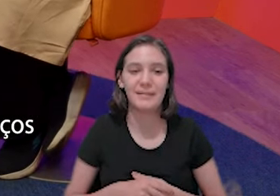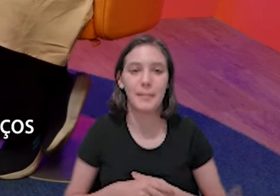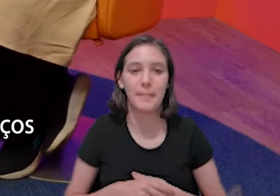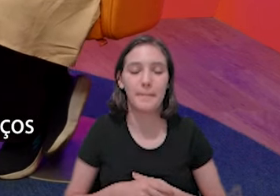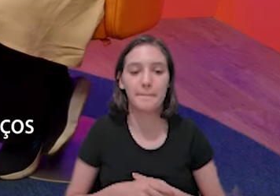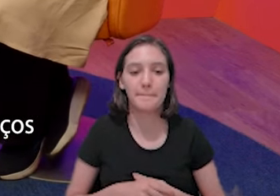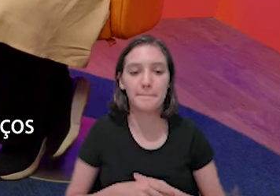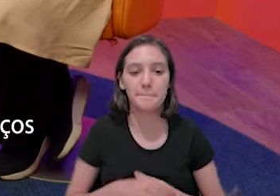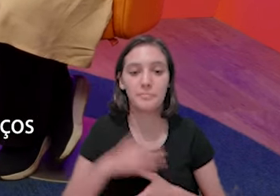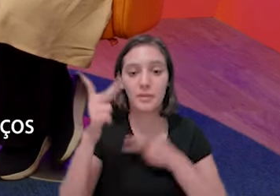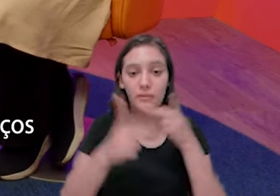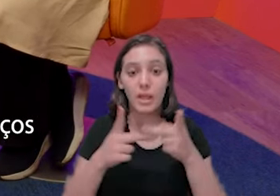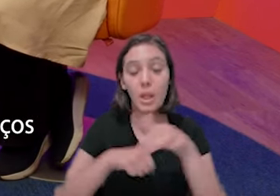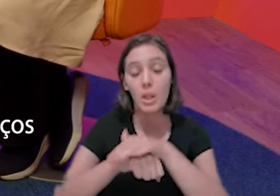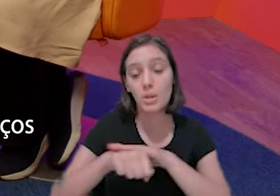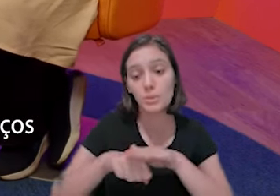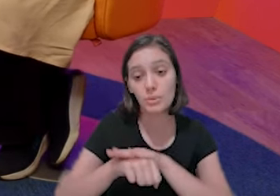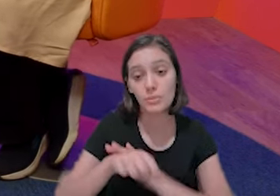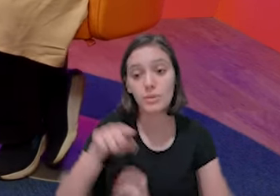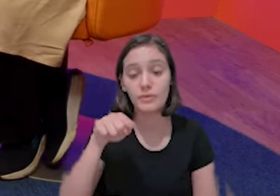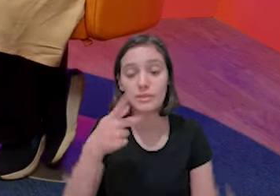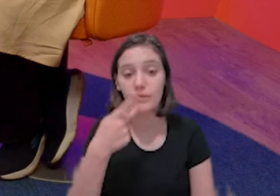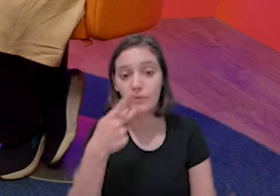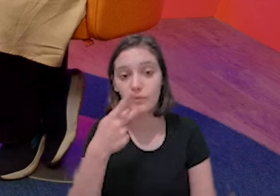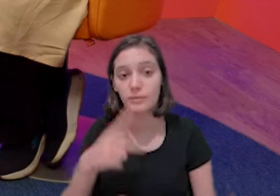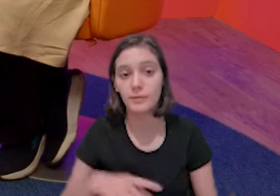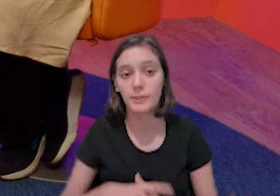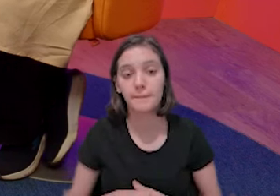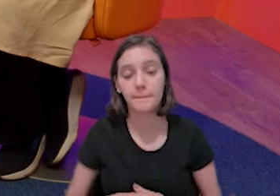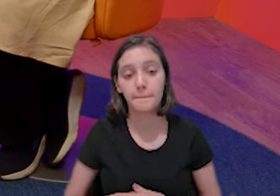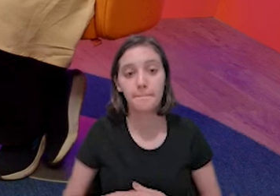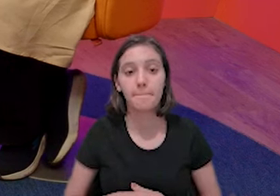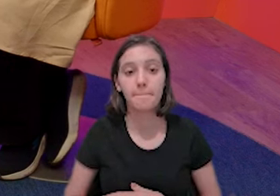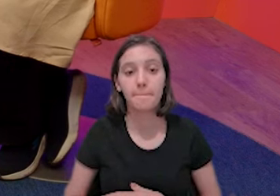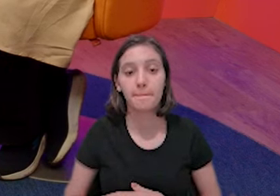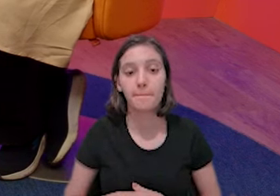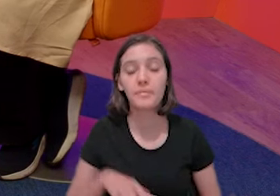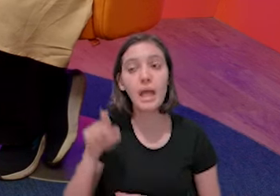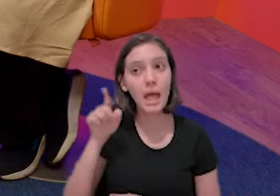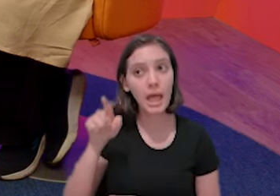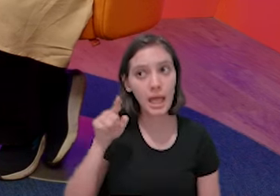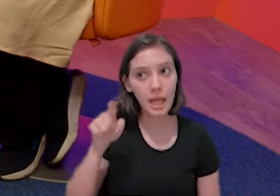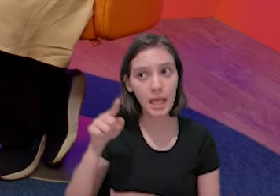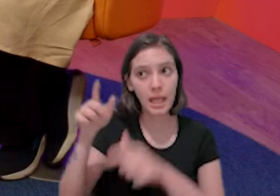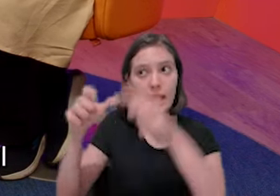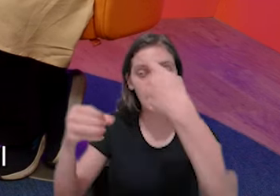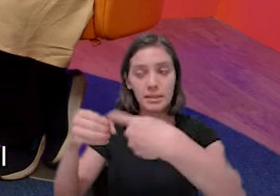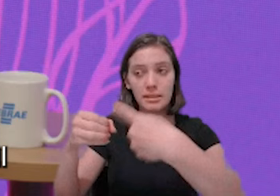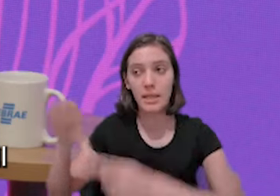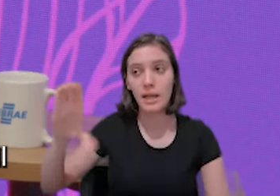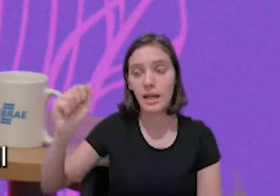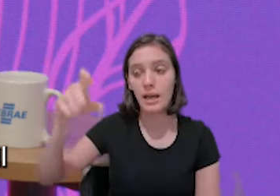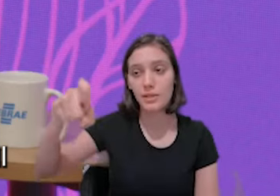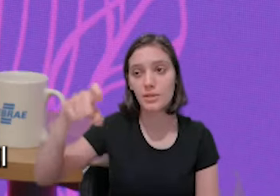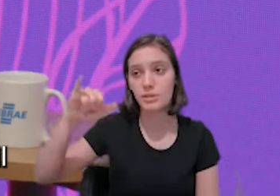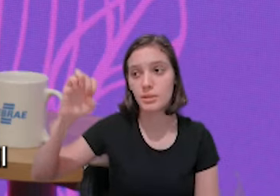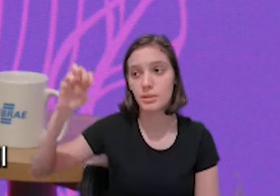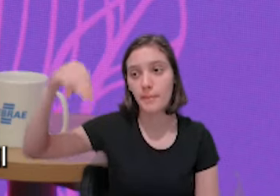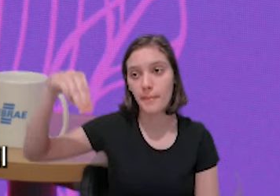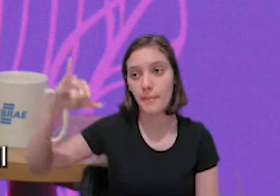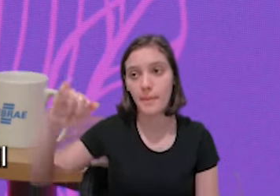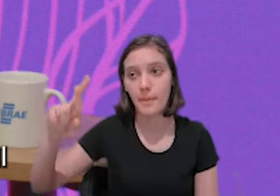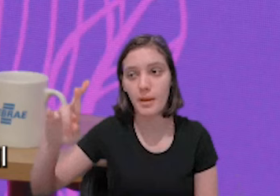pashminas. E fale para mim, a gente estava conversando, né, e você falou que lá em Caximira você não